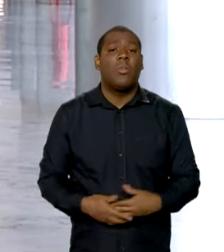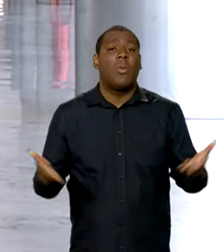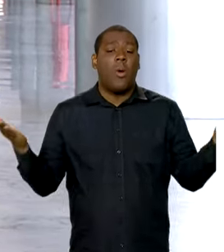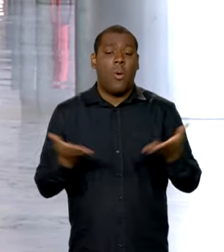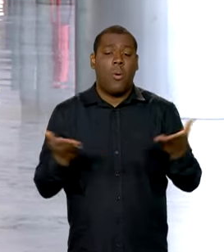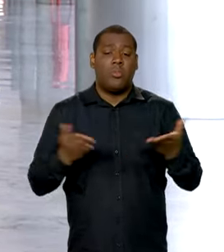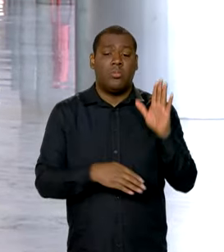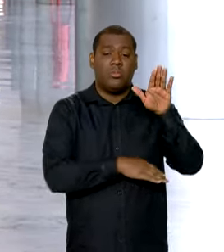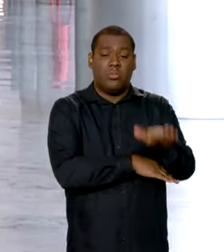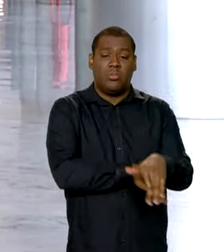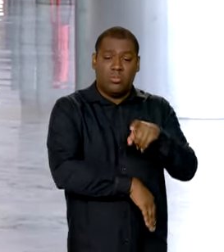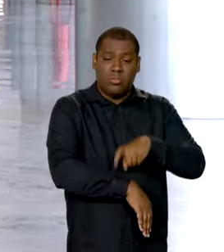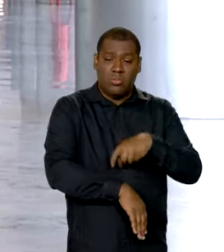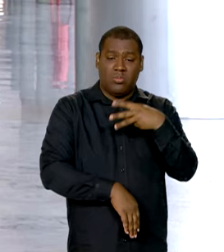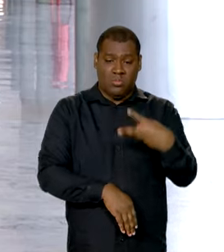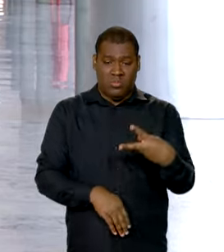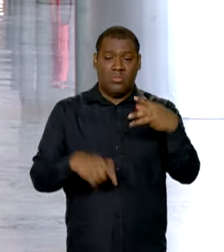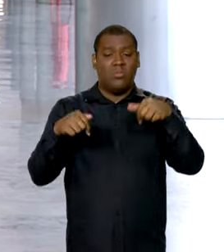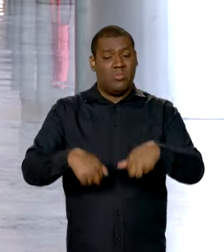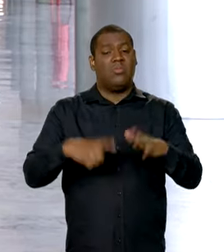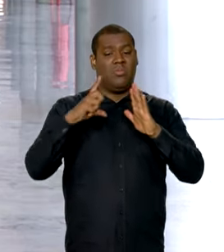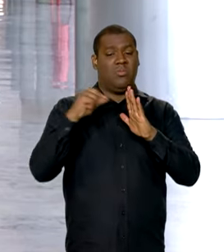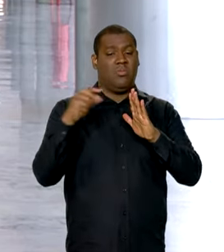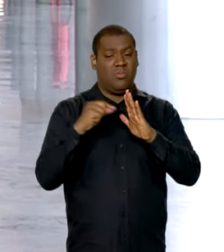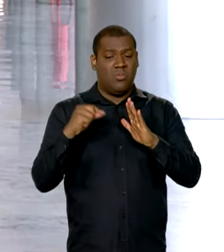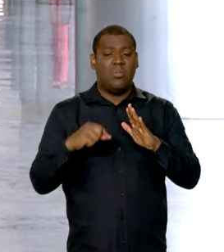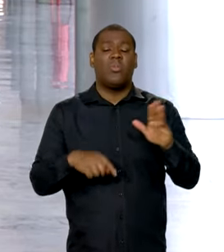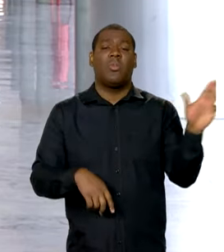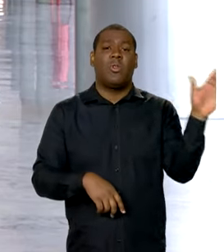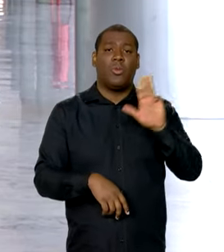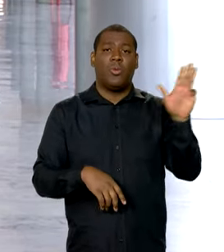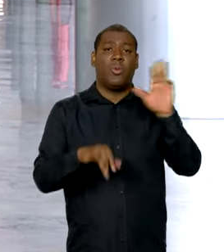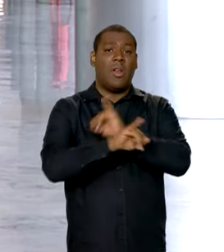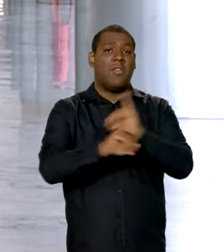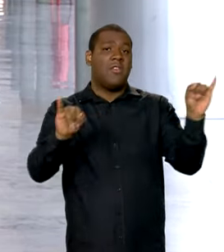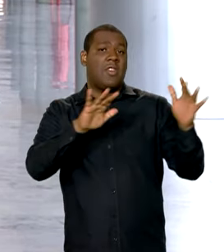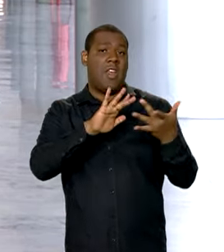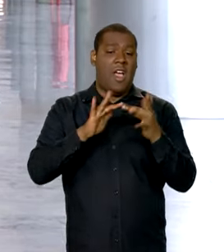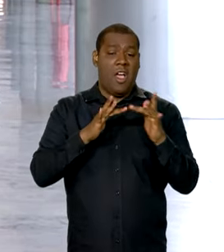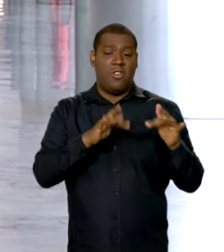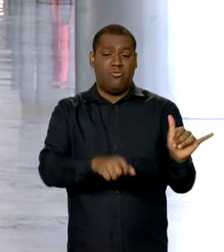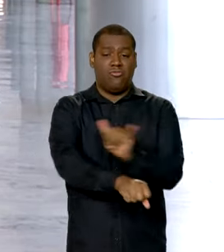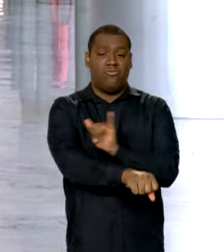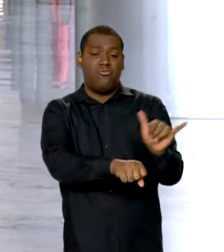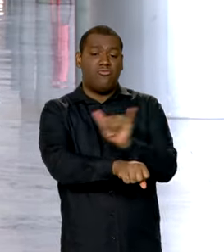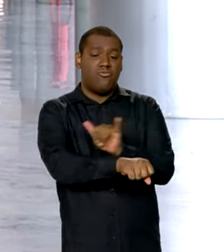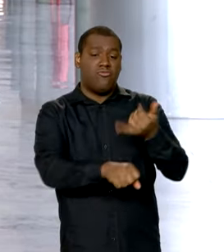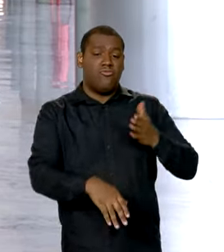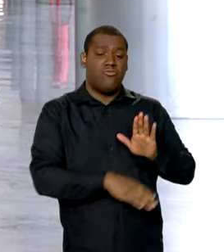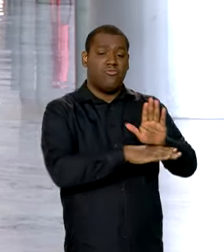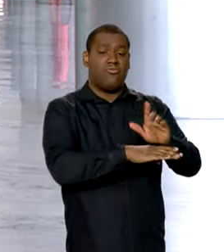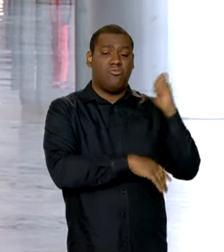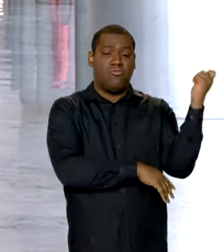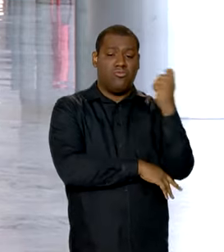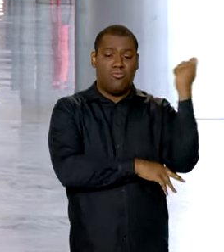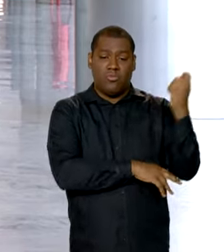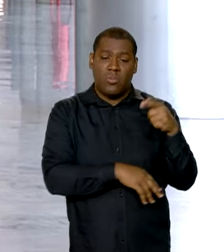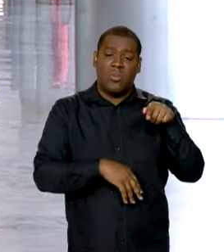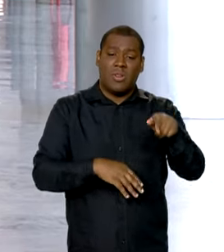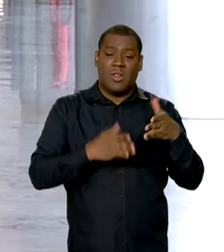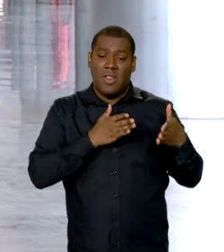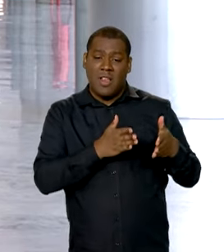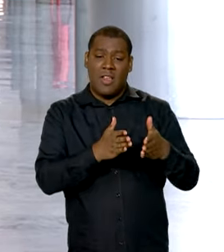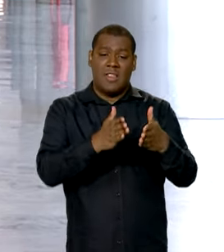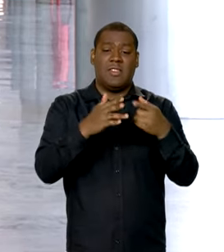às três horas da tarde, também aqui no Planalto, Lula vai anunciar novas medidas para o Rio Grande do Sul sobre questões como recuperação de